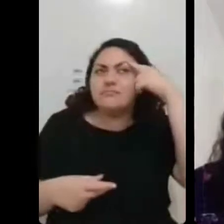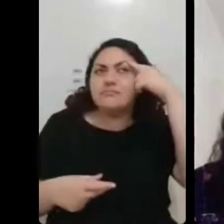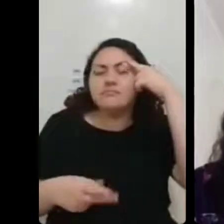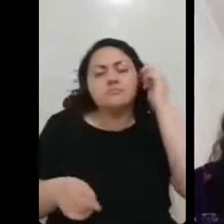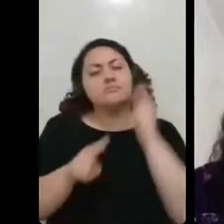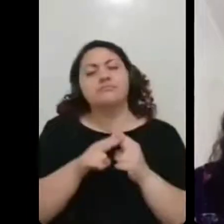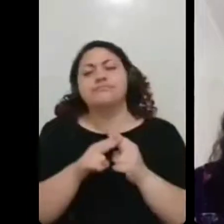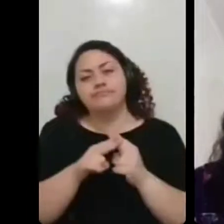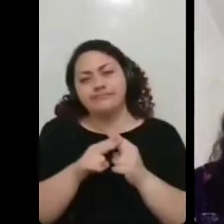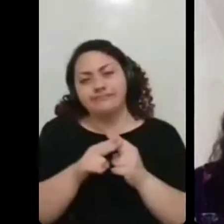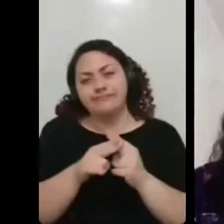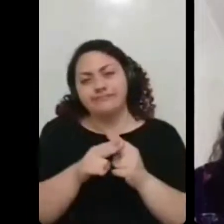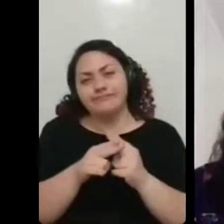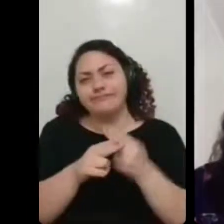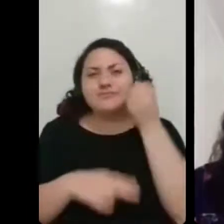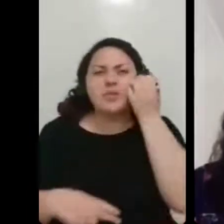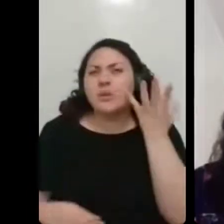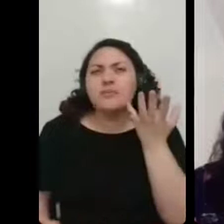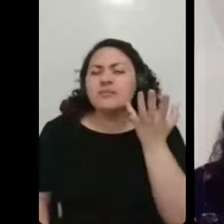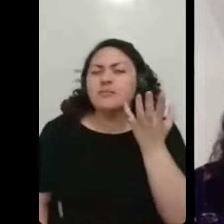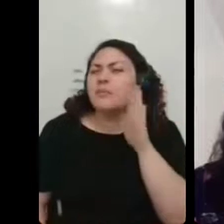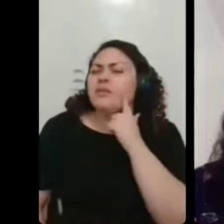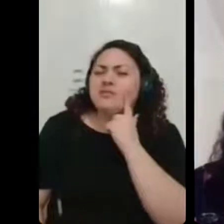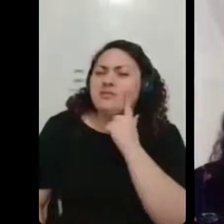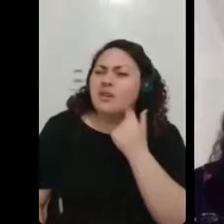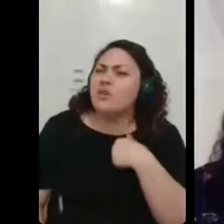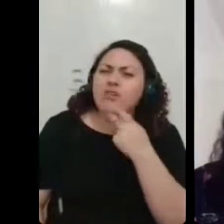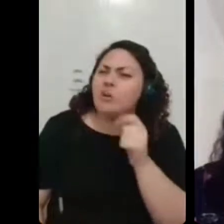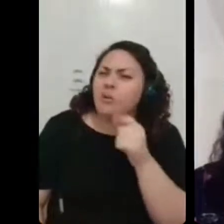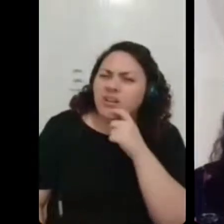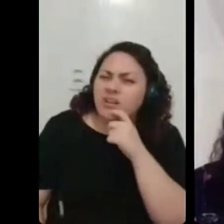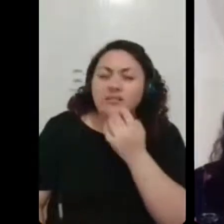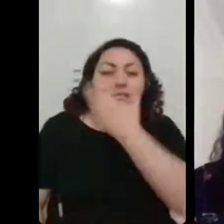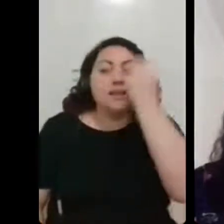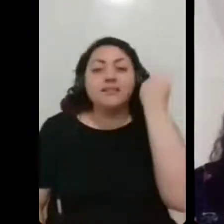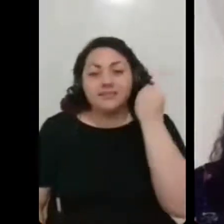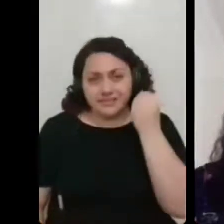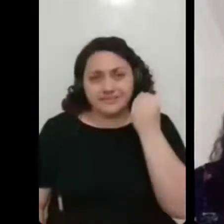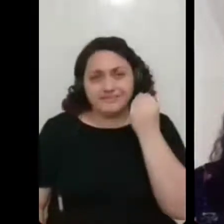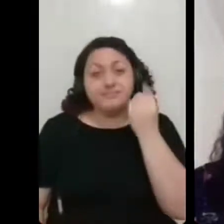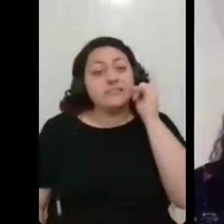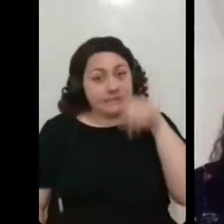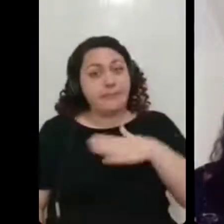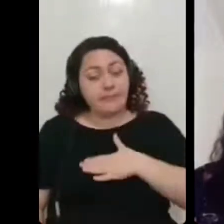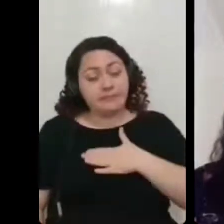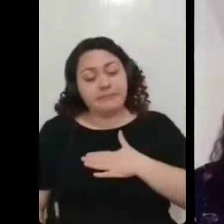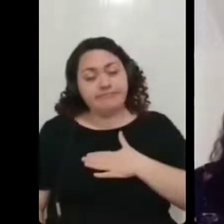tipo, tu não lembra mais, tipo, o que tu tá falando, sabe? Isso foi bem presente pra mim, assim.